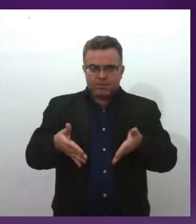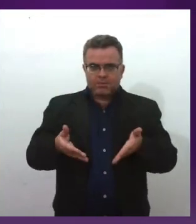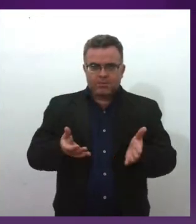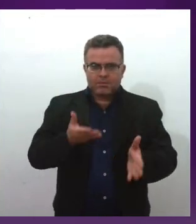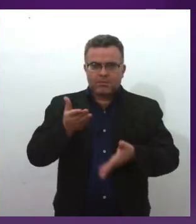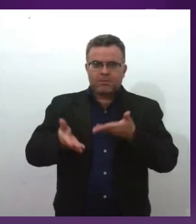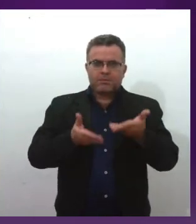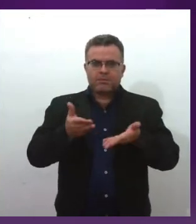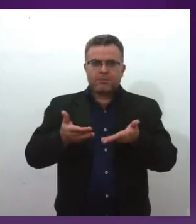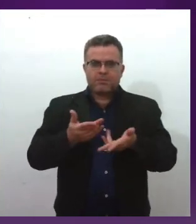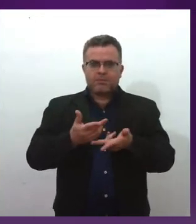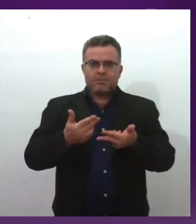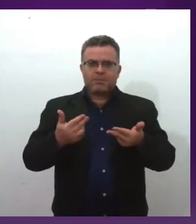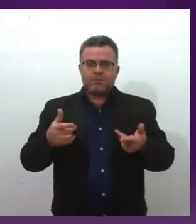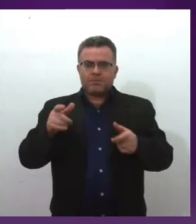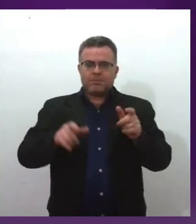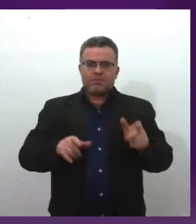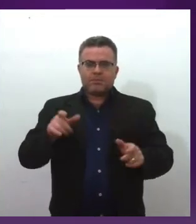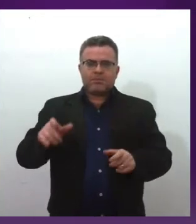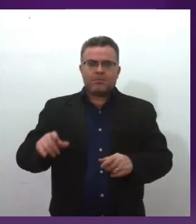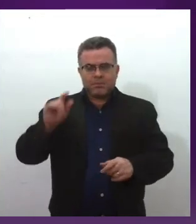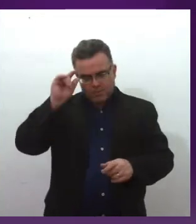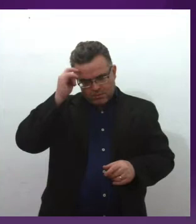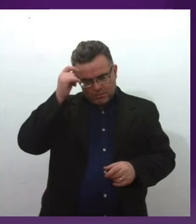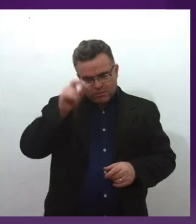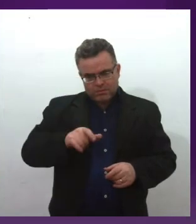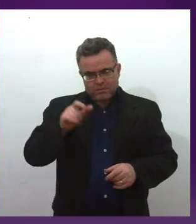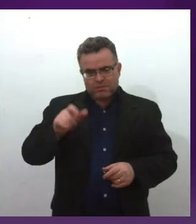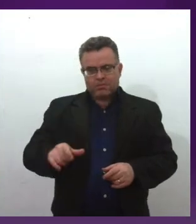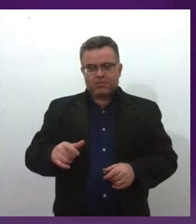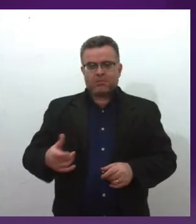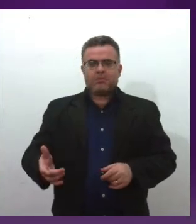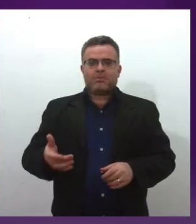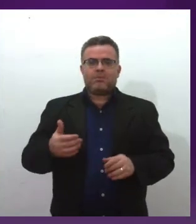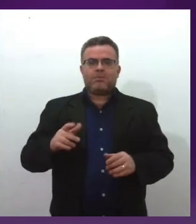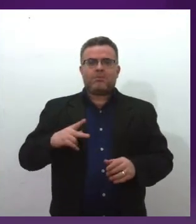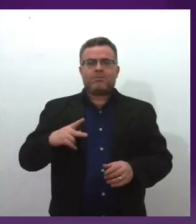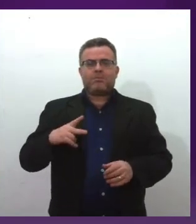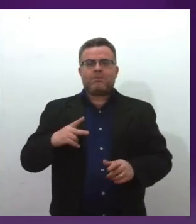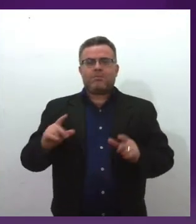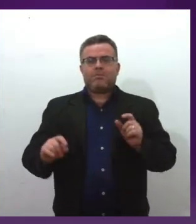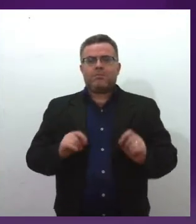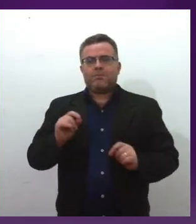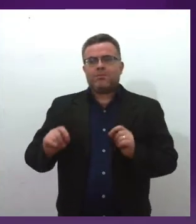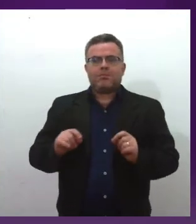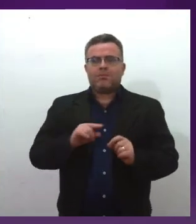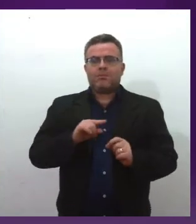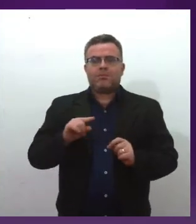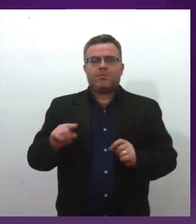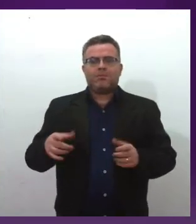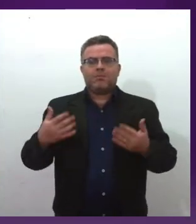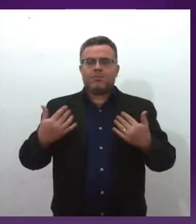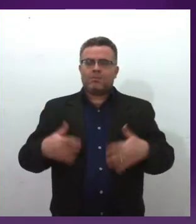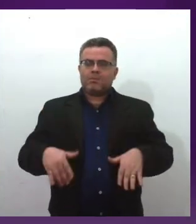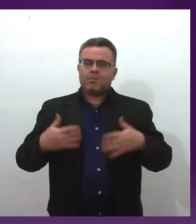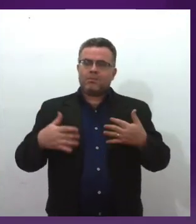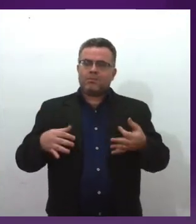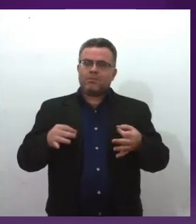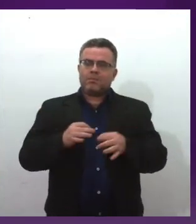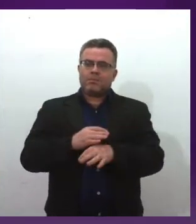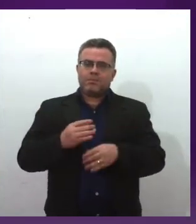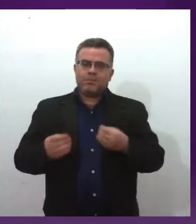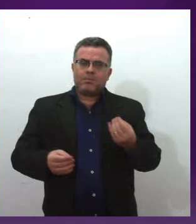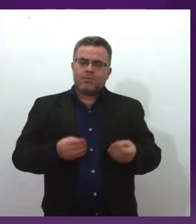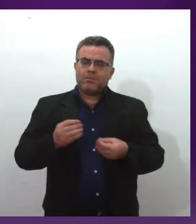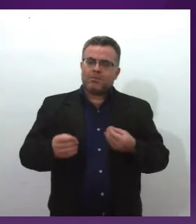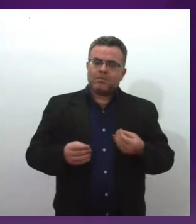trajetórias de pessoas negras como exceção de regras, regras que ele impõe, não que, né, a gente reproduzendo